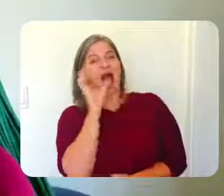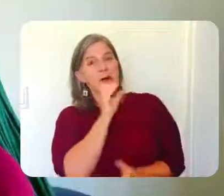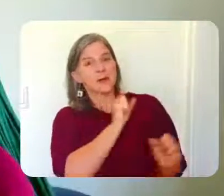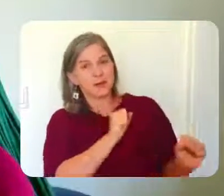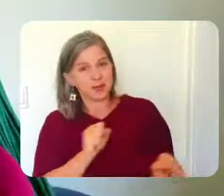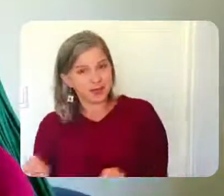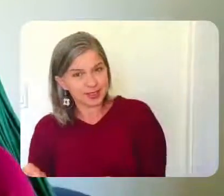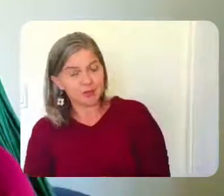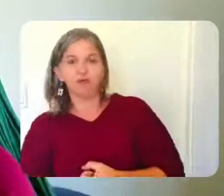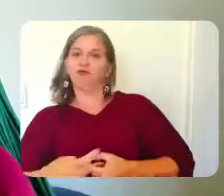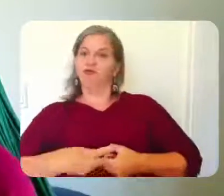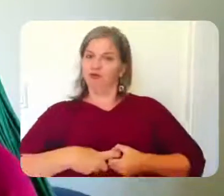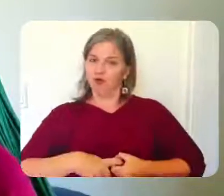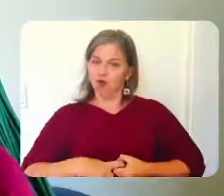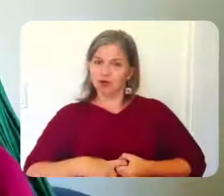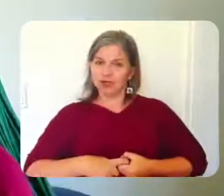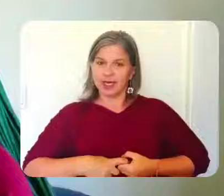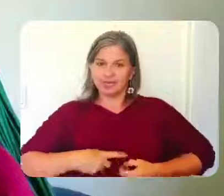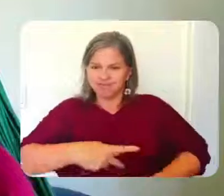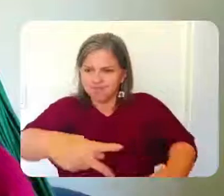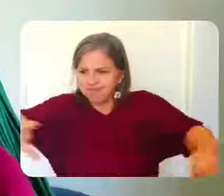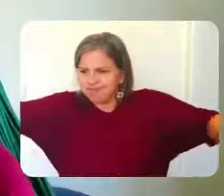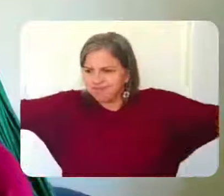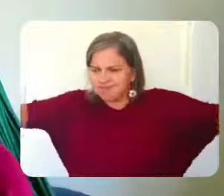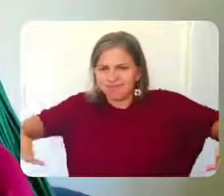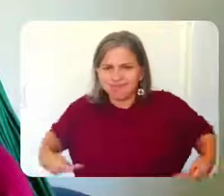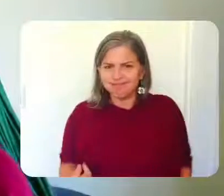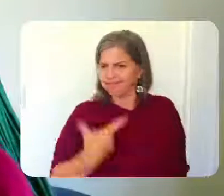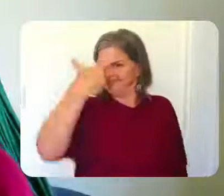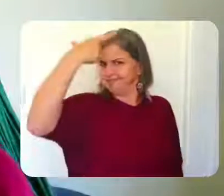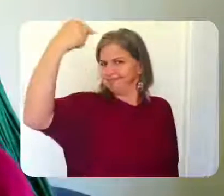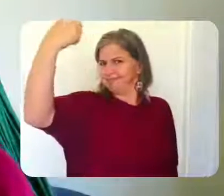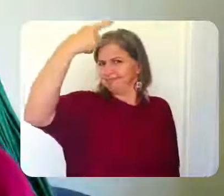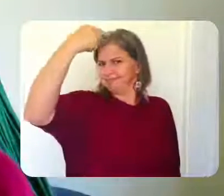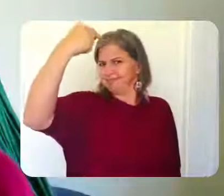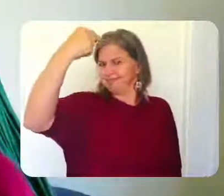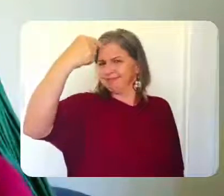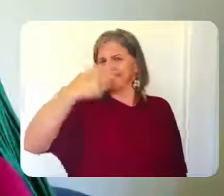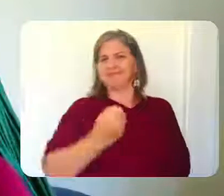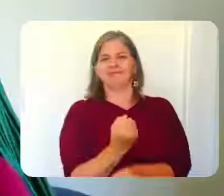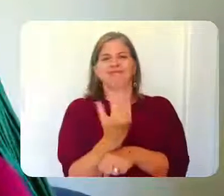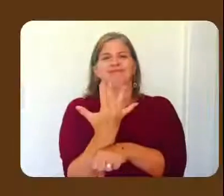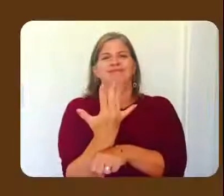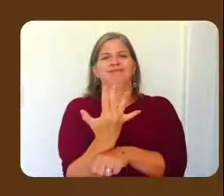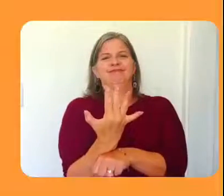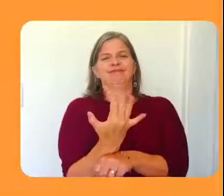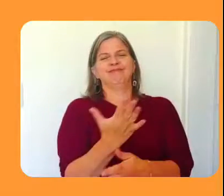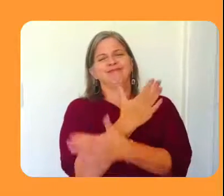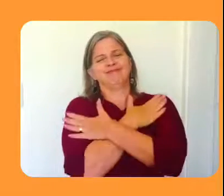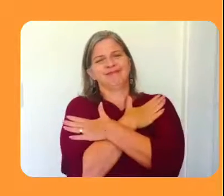possamos voltar a povoar a nossa universidade. Grande abraço!